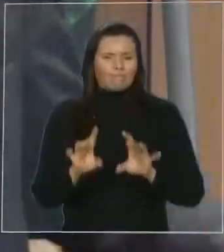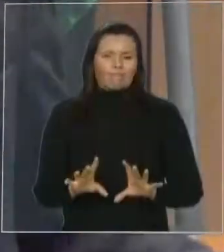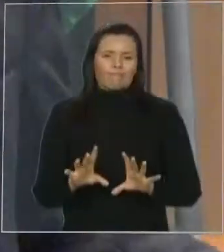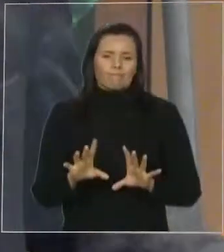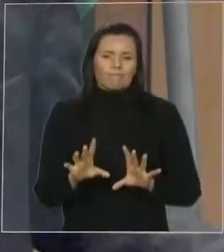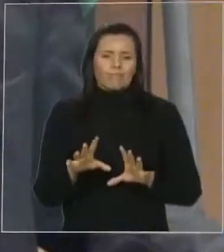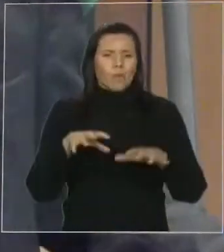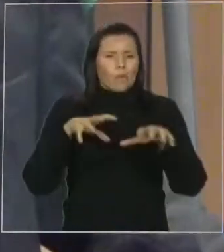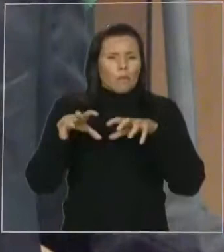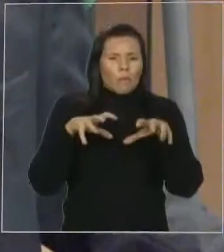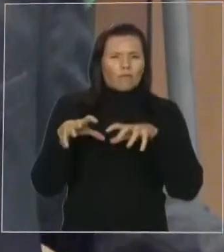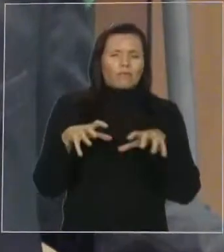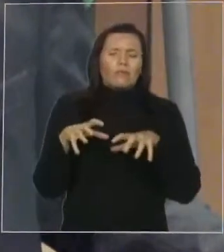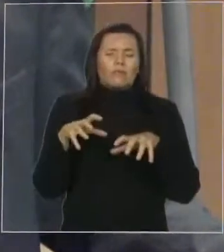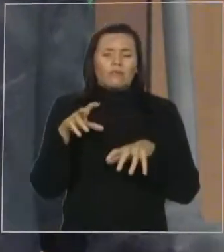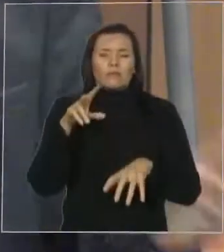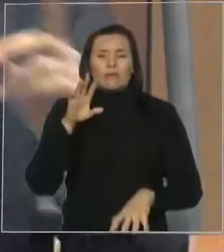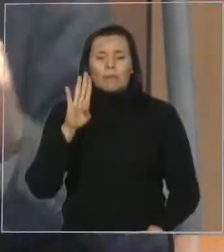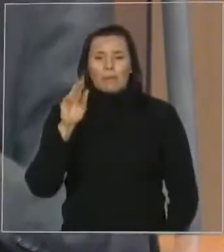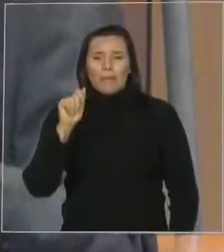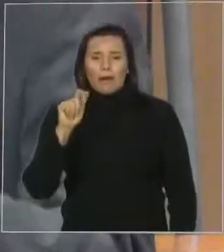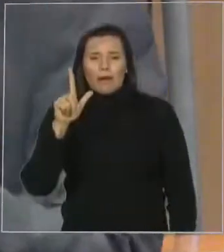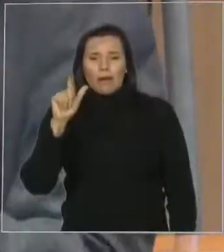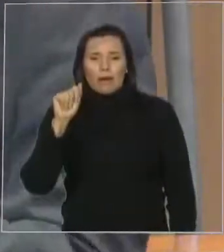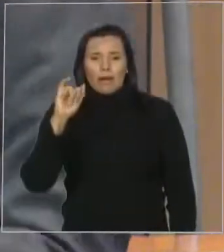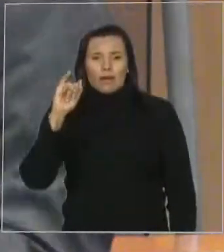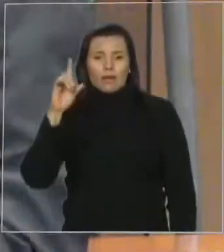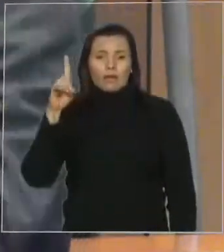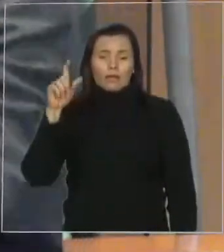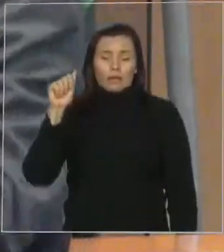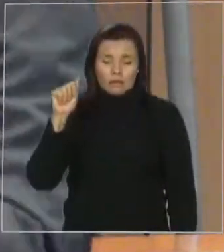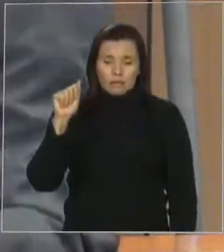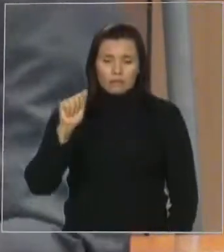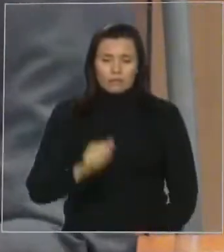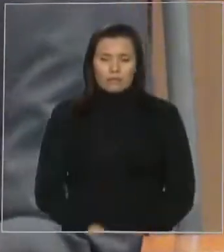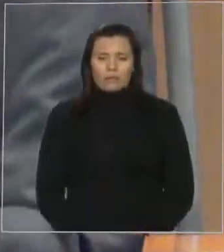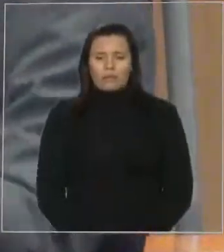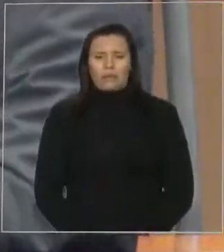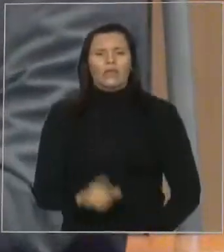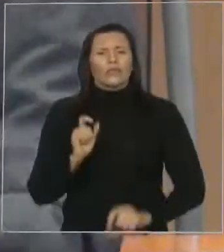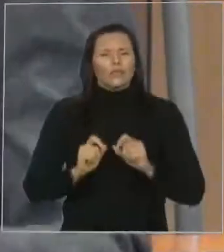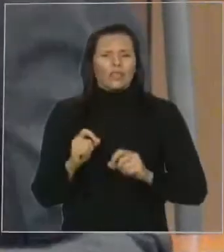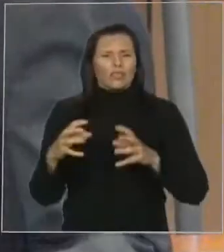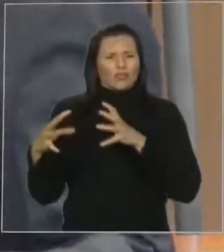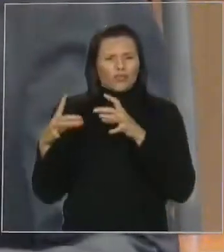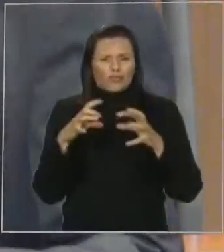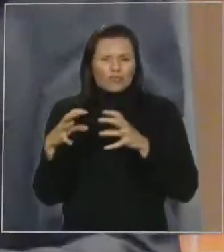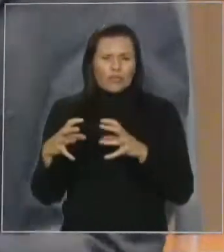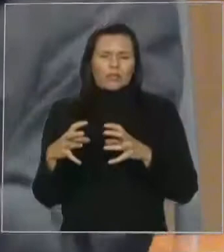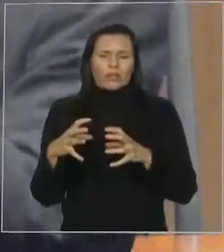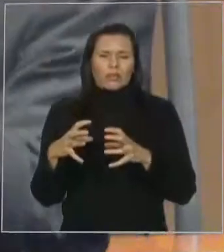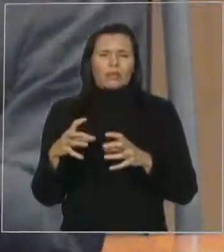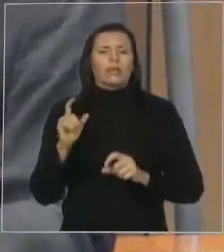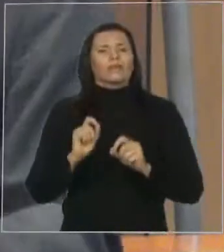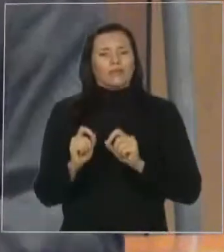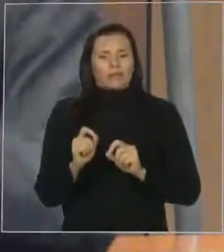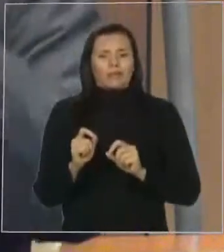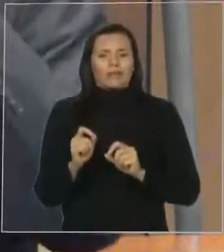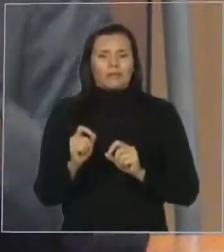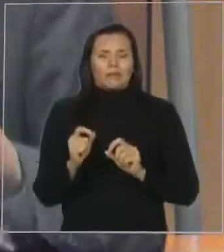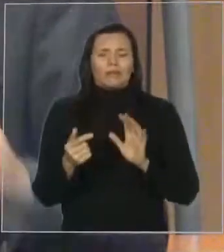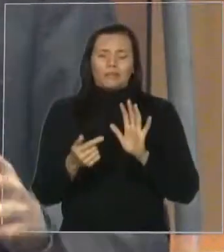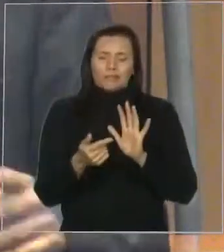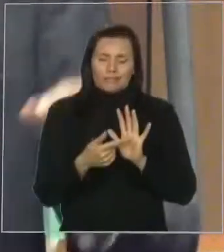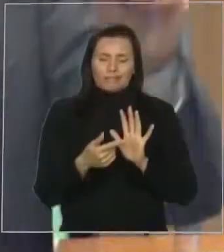o movimento da balaiada. Se alguma coisa se aproximou de uma revolução, foi o movimento da balaiada. E define